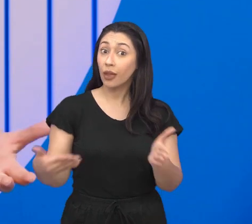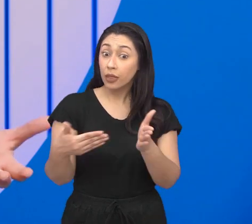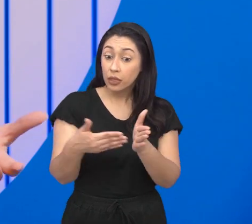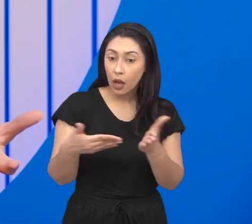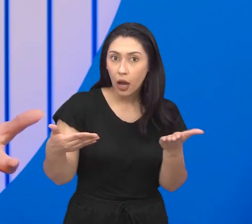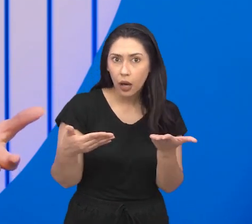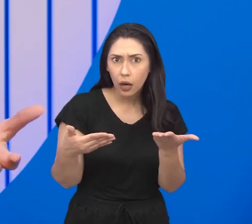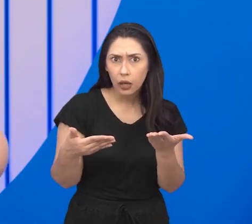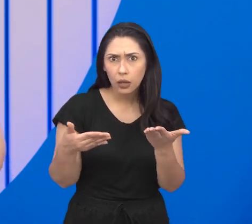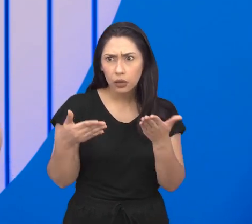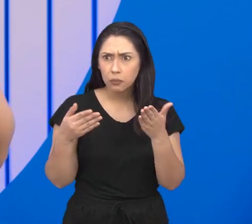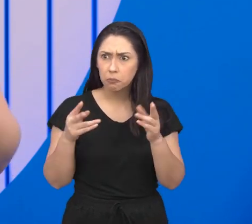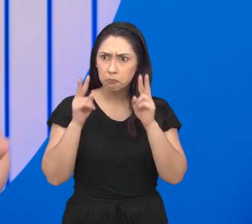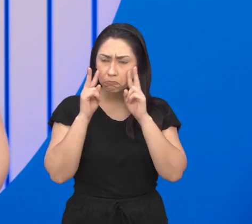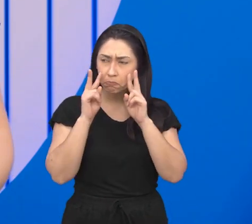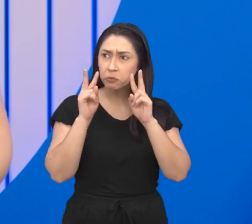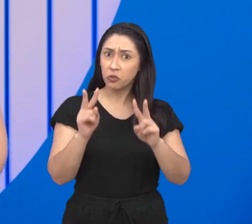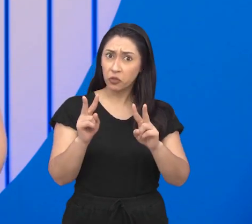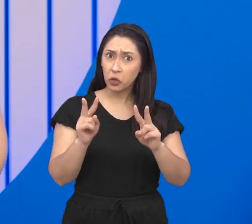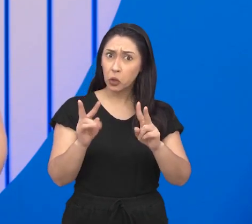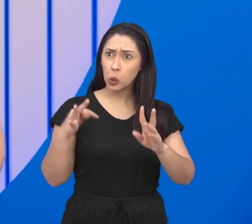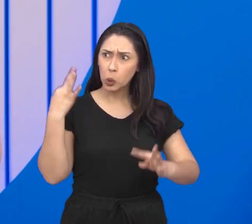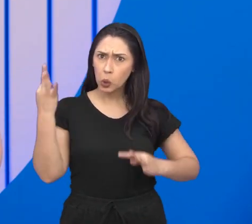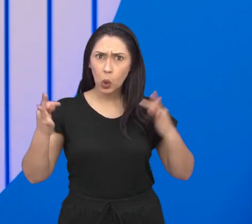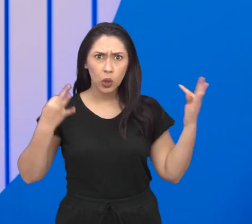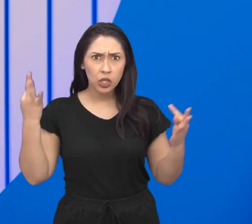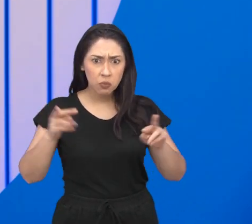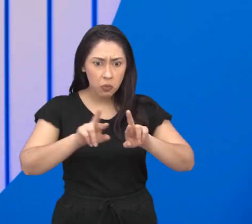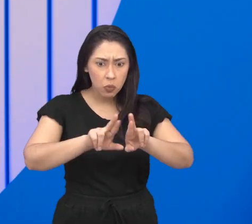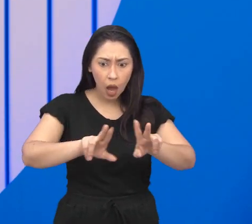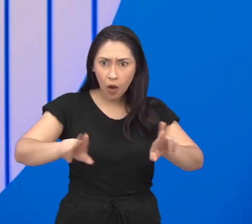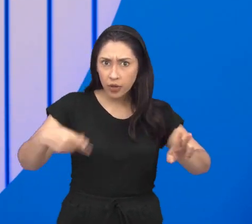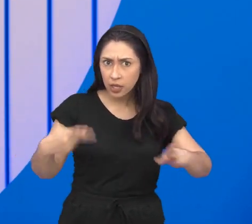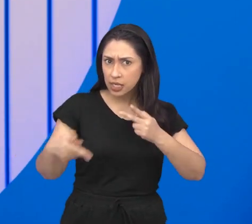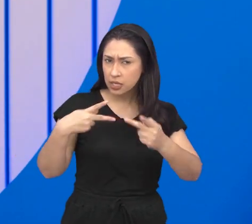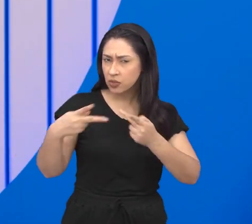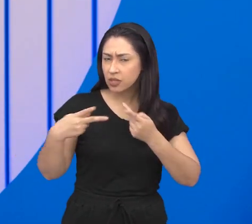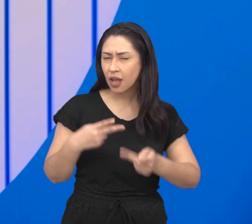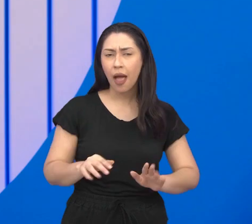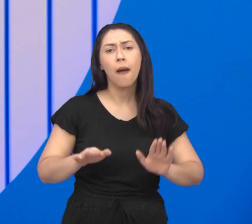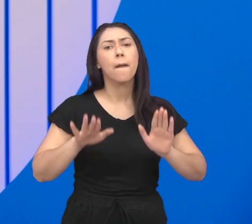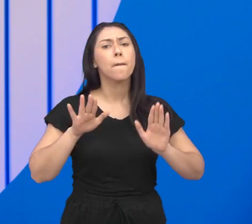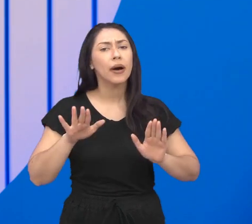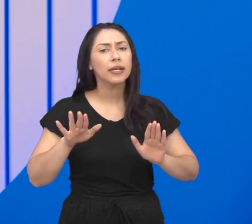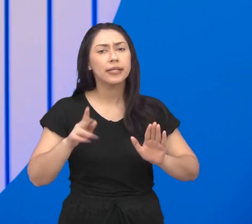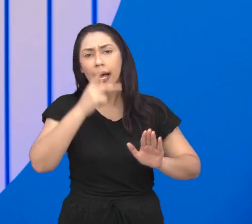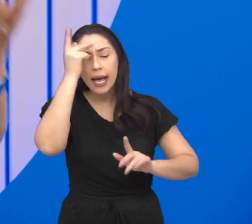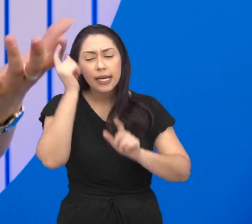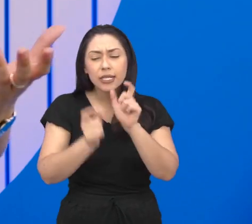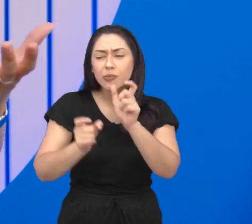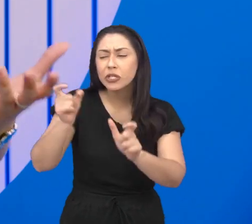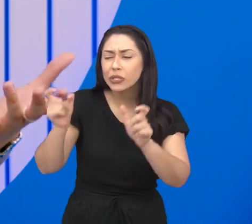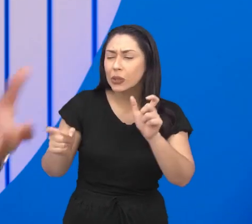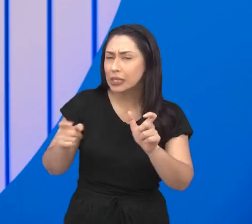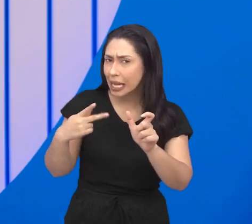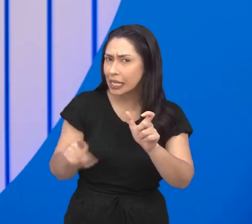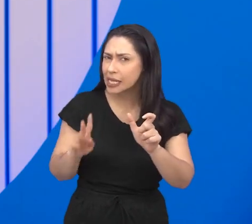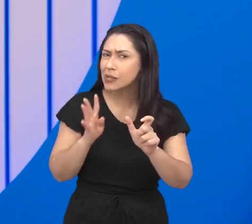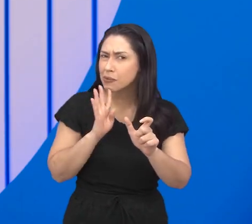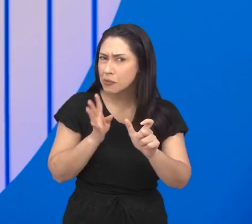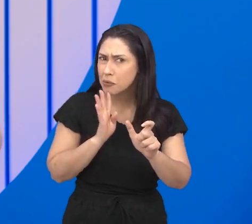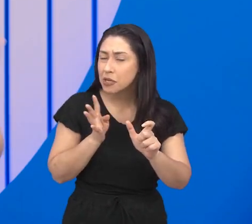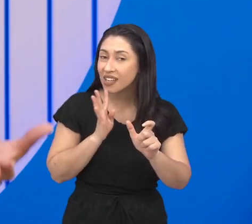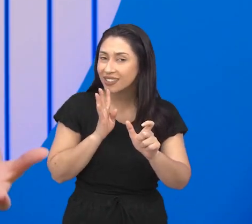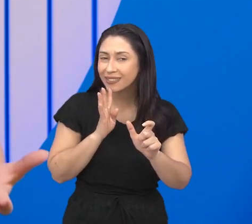Até agora a gente viu que não faltam opções para o turismo aqui em São José dos Campos. Mas será que o joseense conhece tudo o que essa cidade tem a